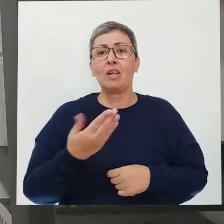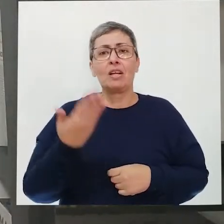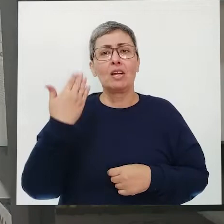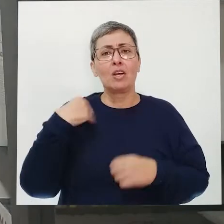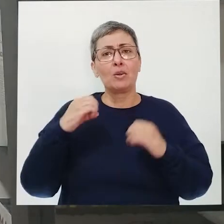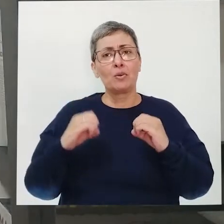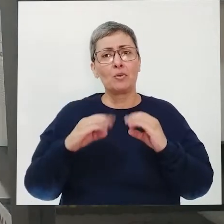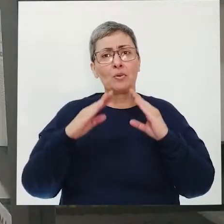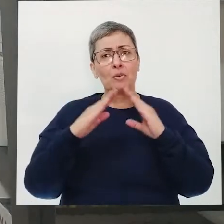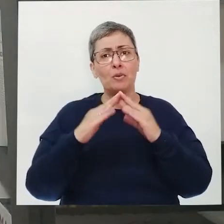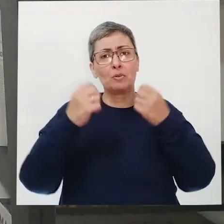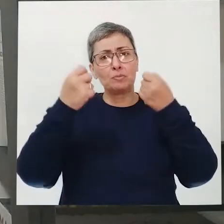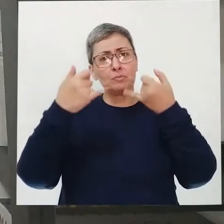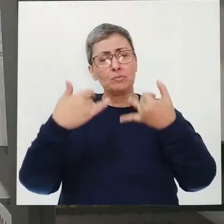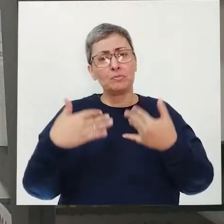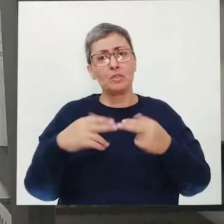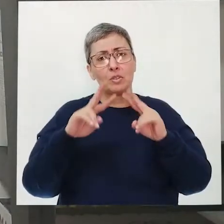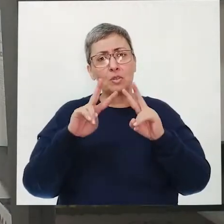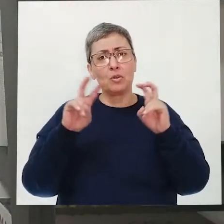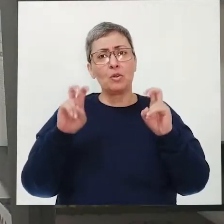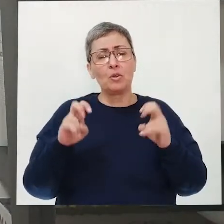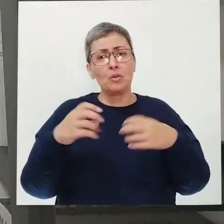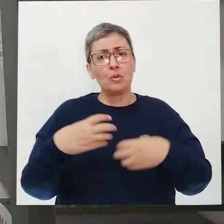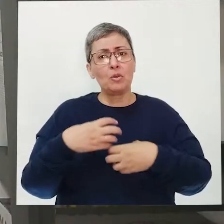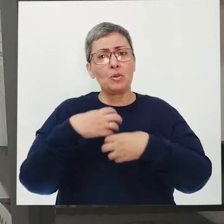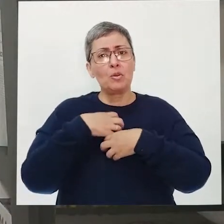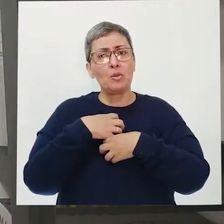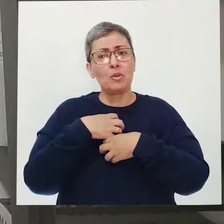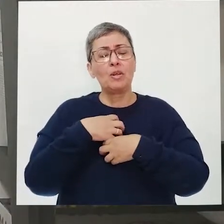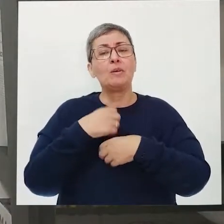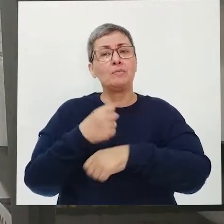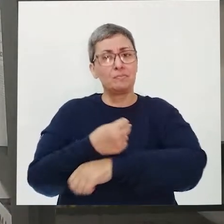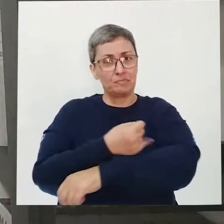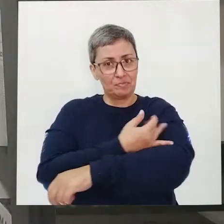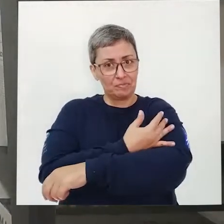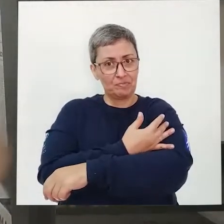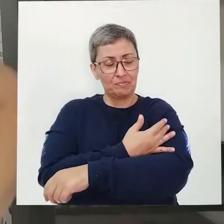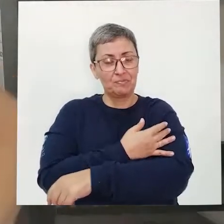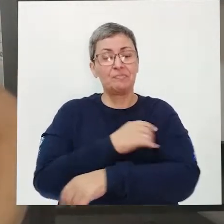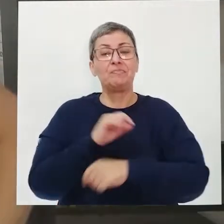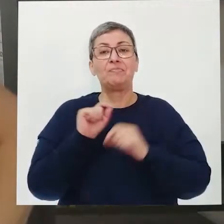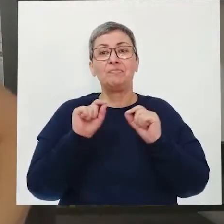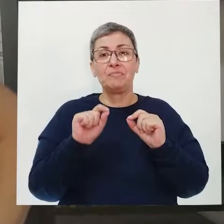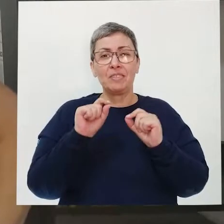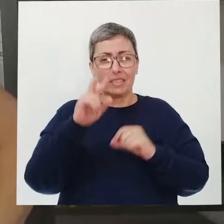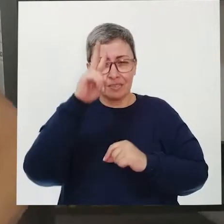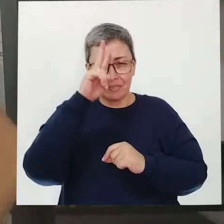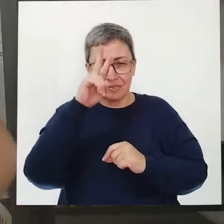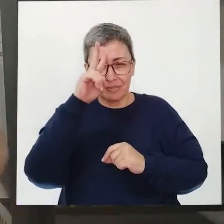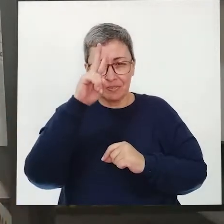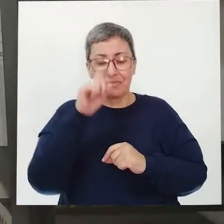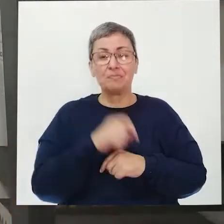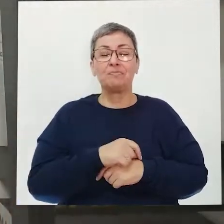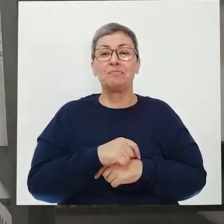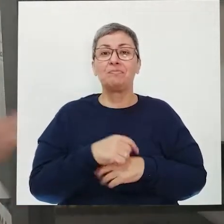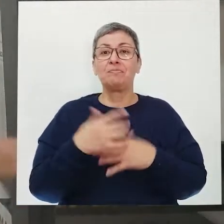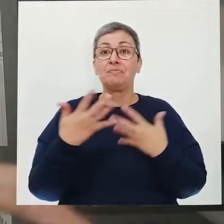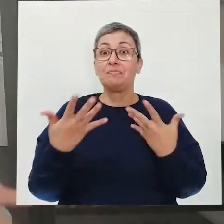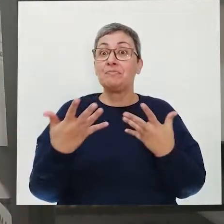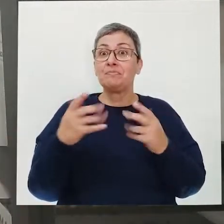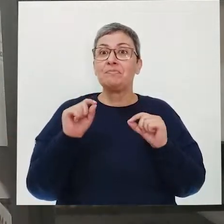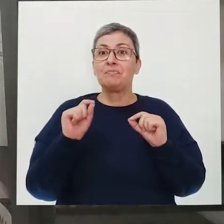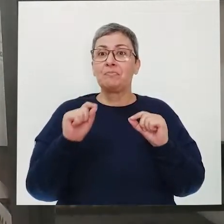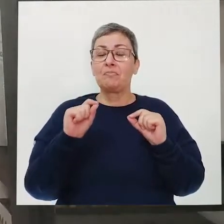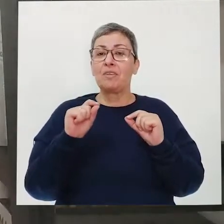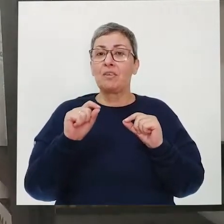último programa, nós falamos sobre sentimentos e emoções. Quem se lembra? E